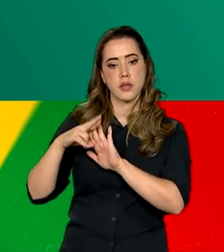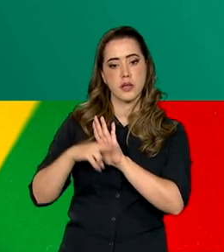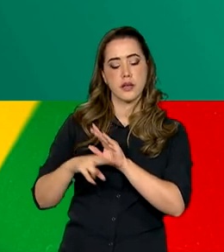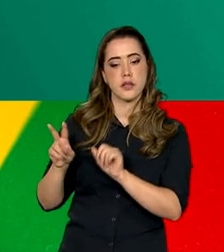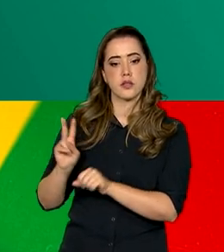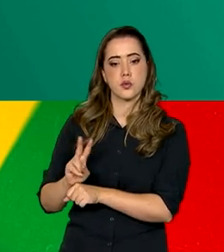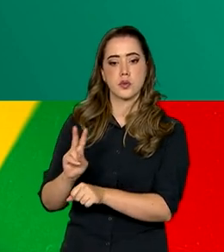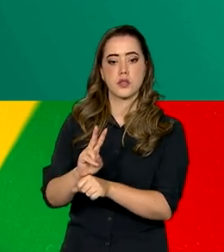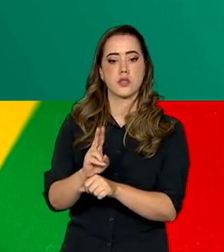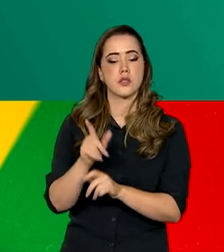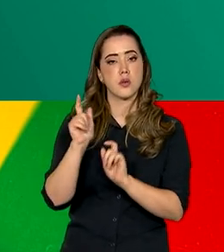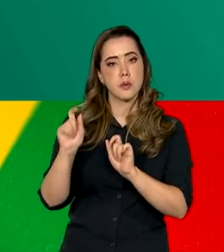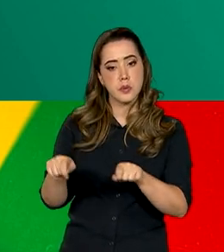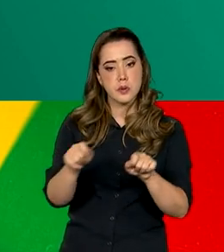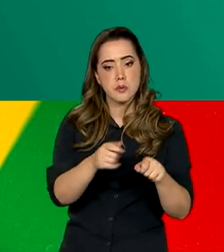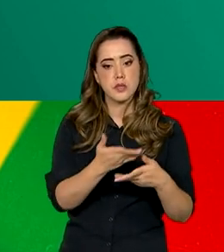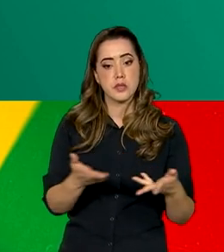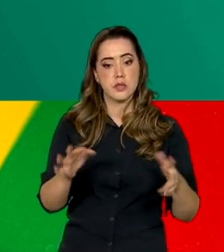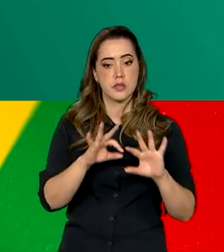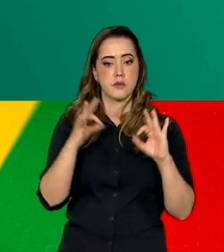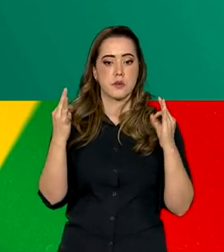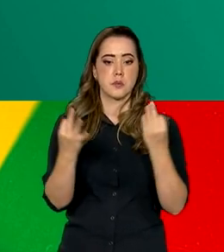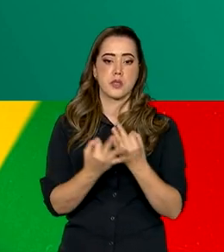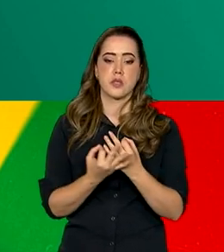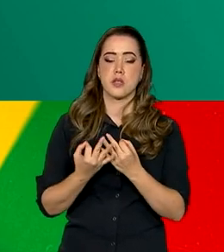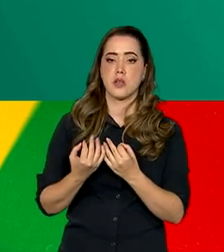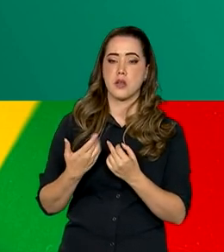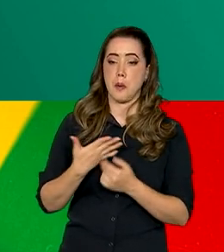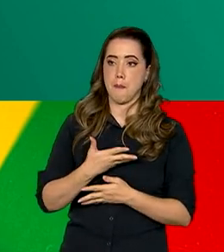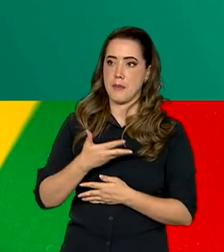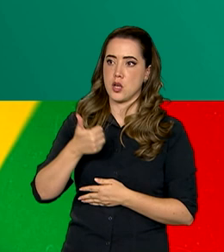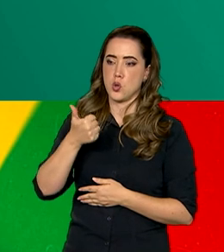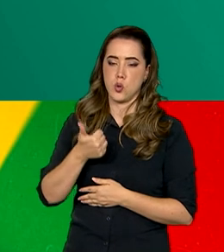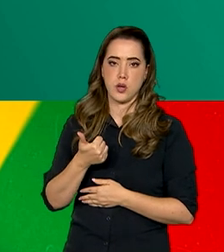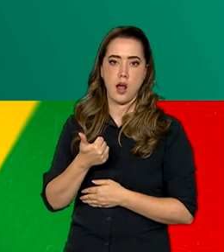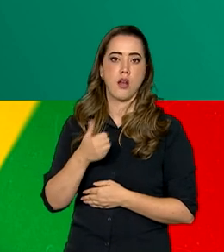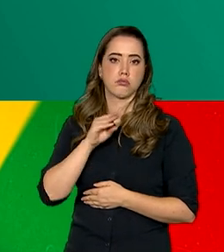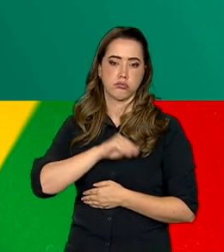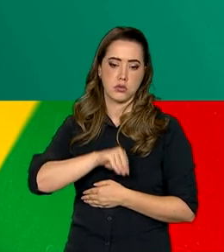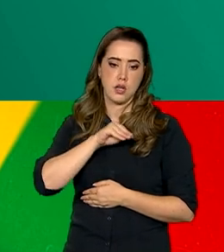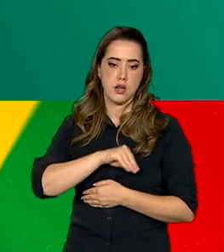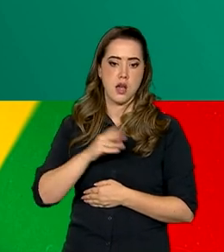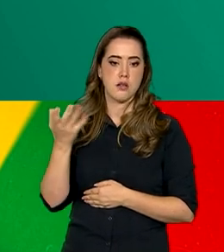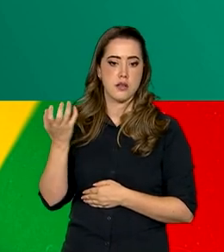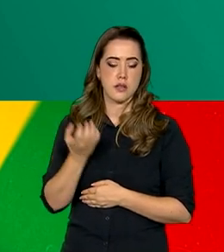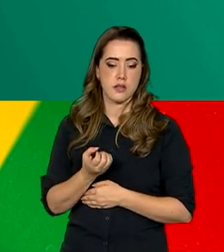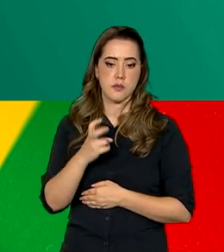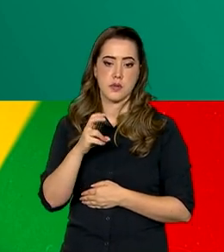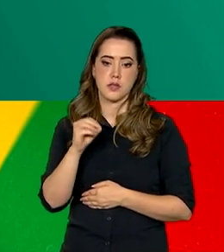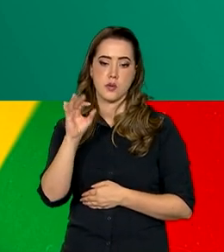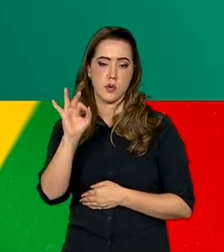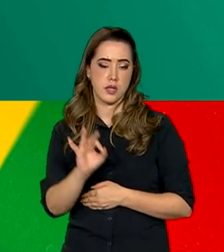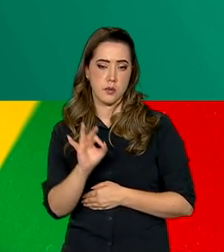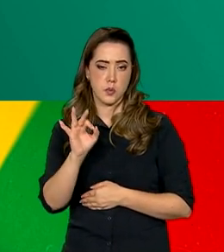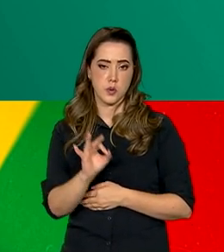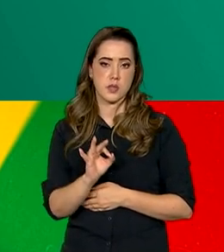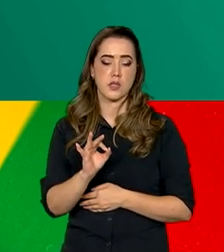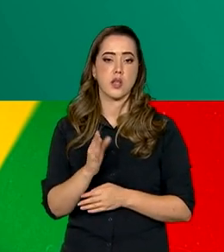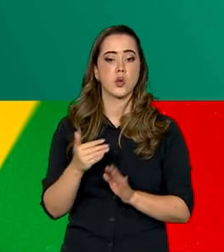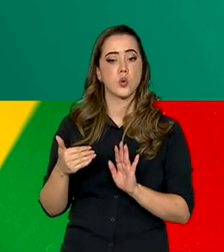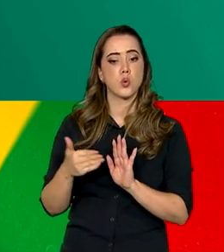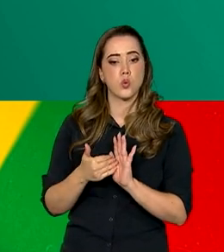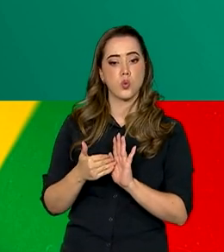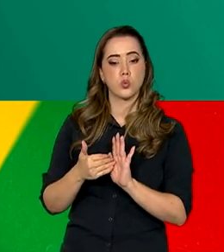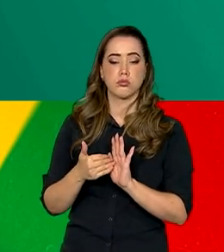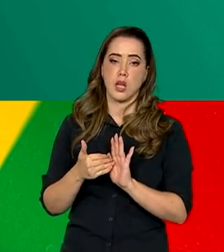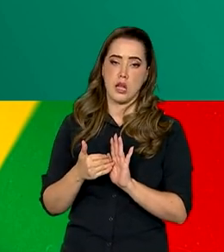proteção, que permite às famílias que melhoraram a renda receberem 50% do benefício, a